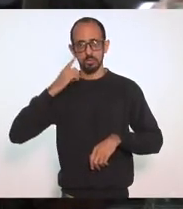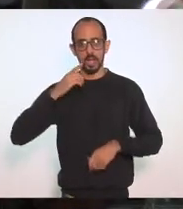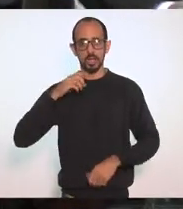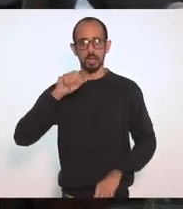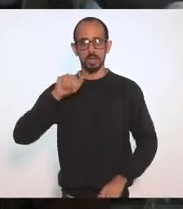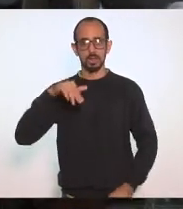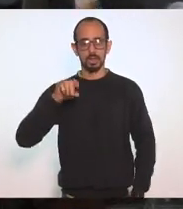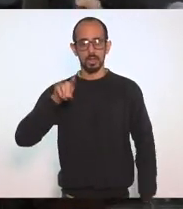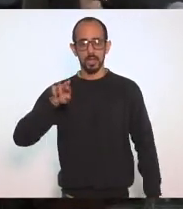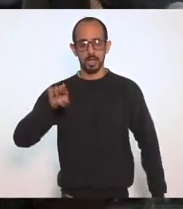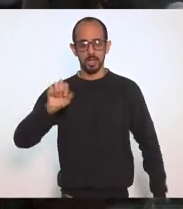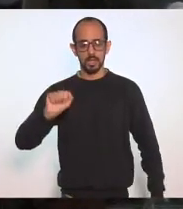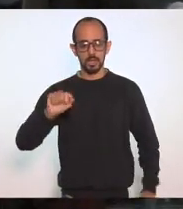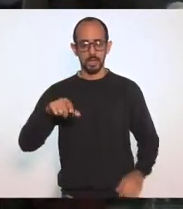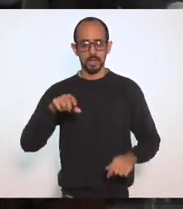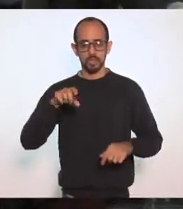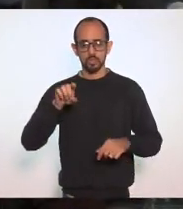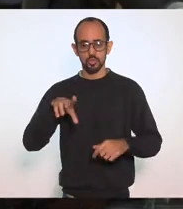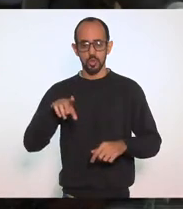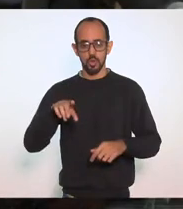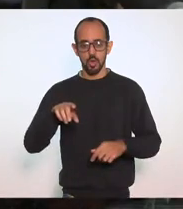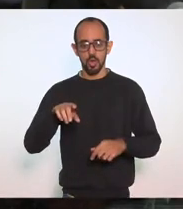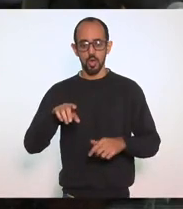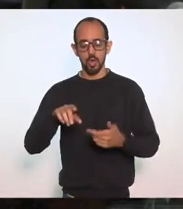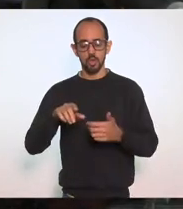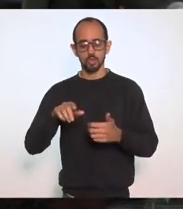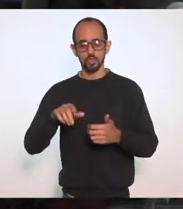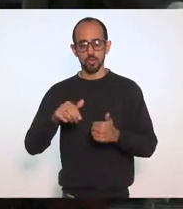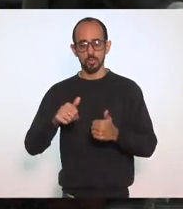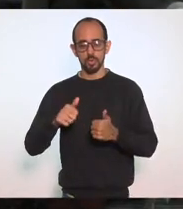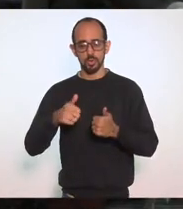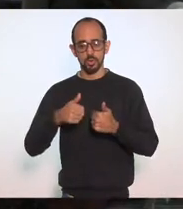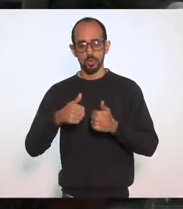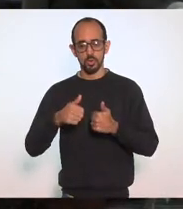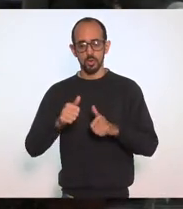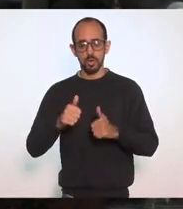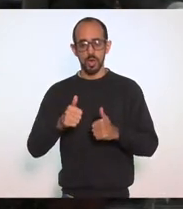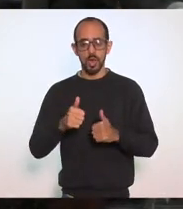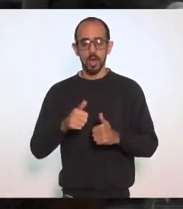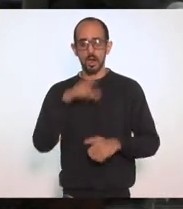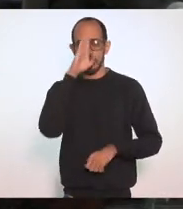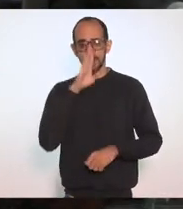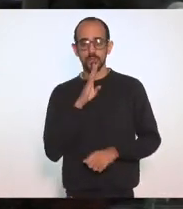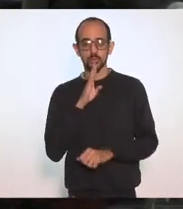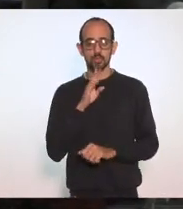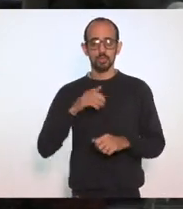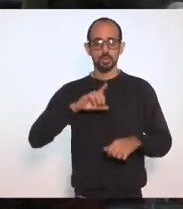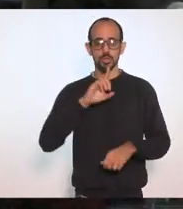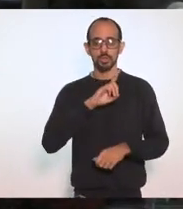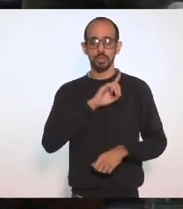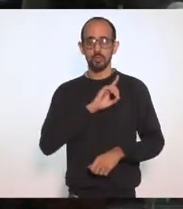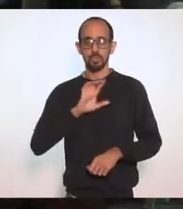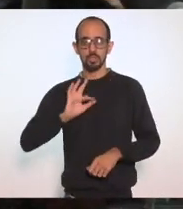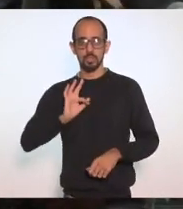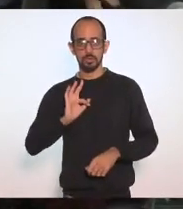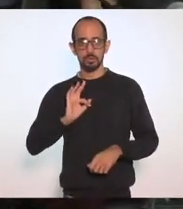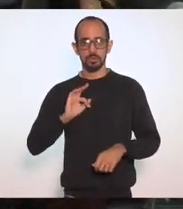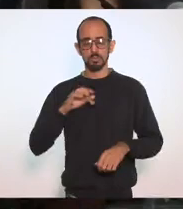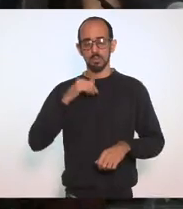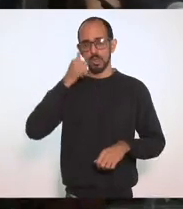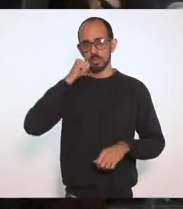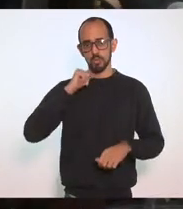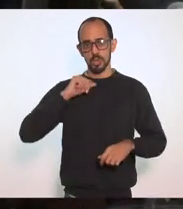De assistência jurídica Gratuita E garantia De prioridade Dos procedimentos Pela Defensoria Pública Do Estado do Rio de Janeiro As mulheres vítimas De